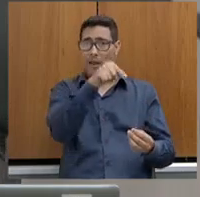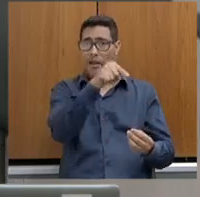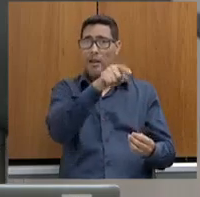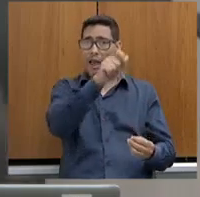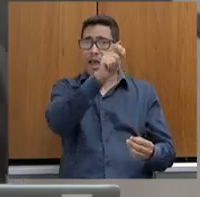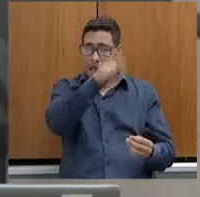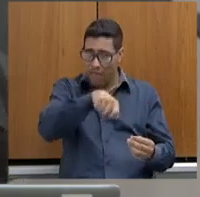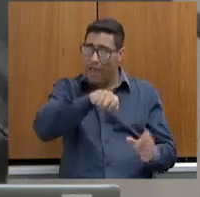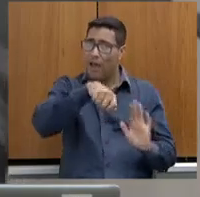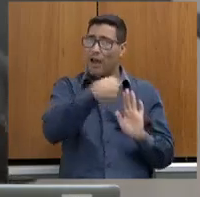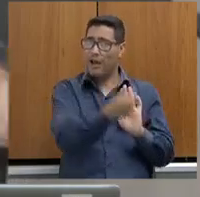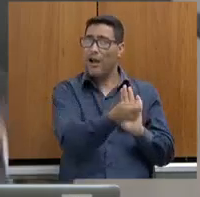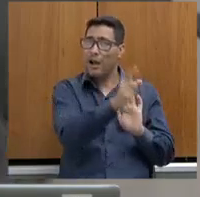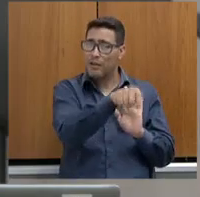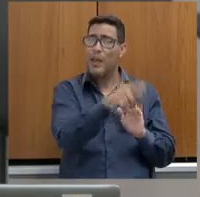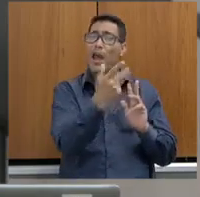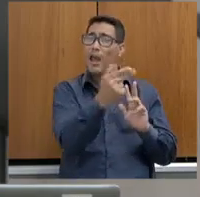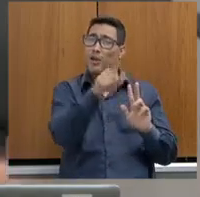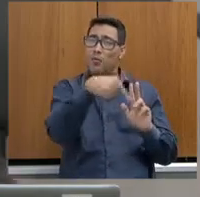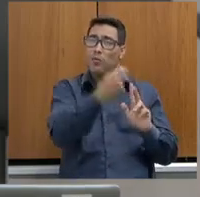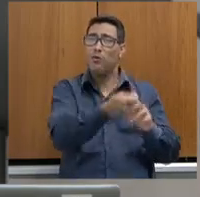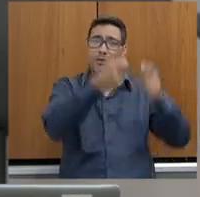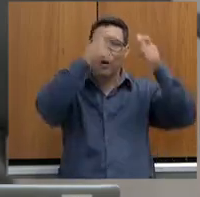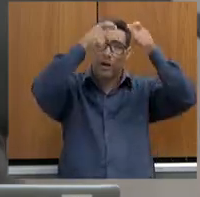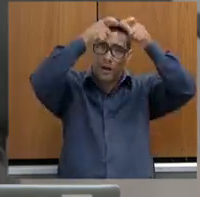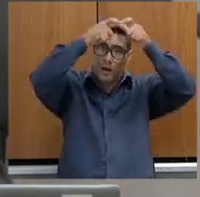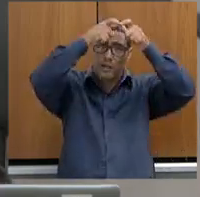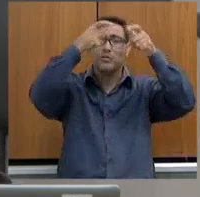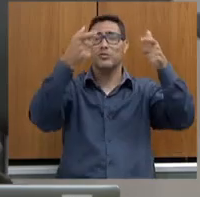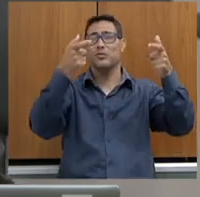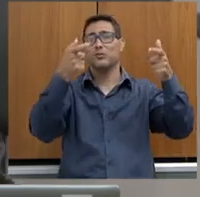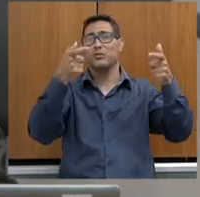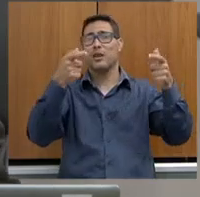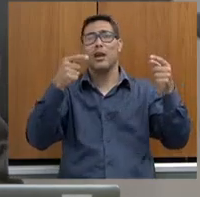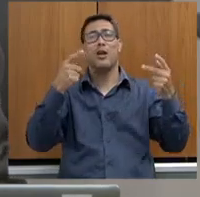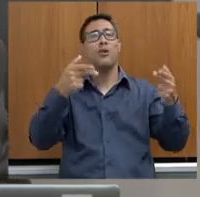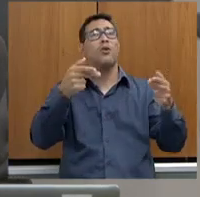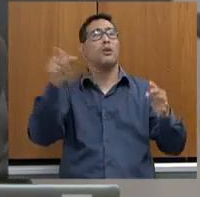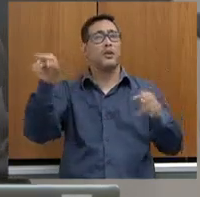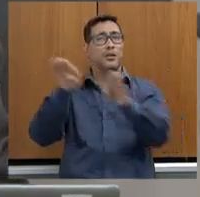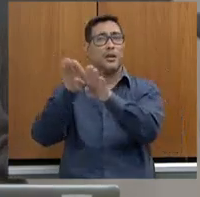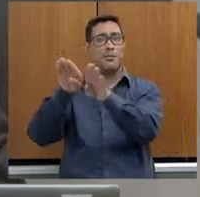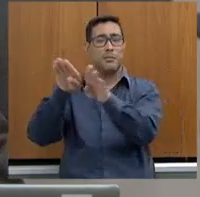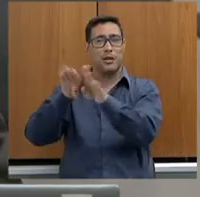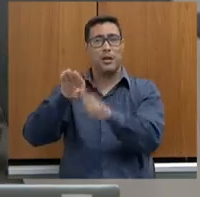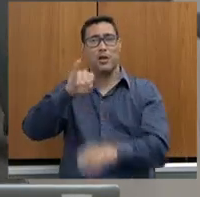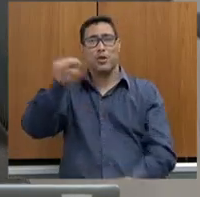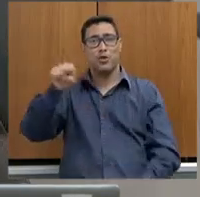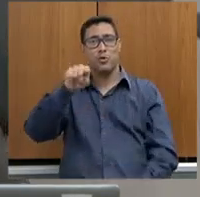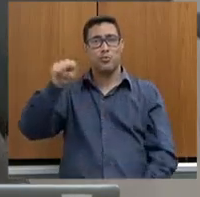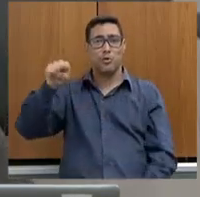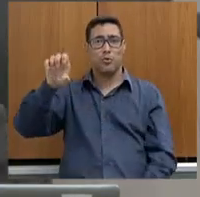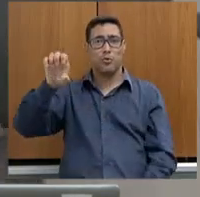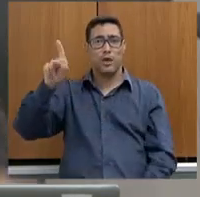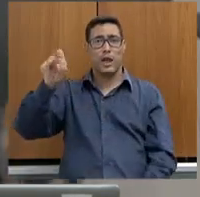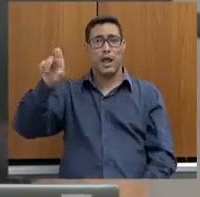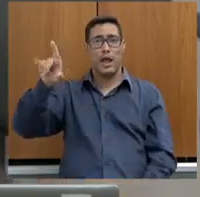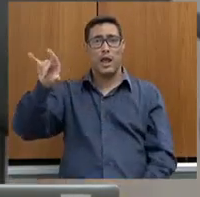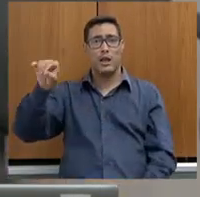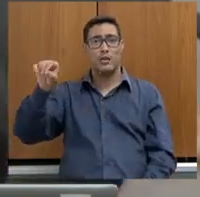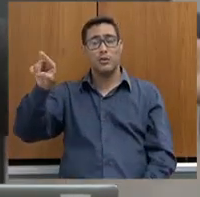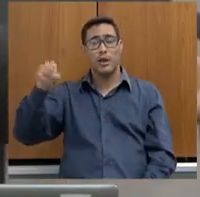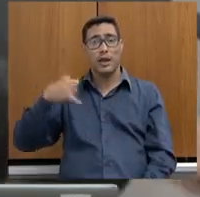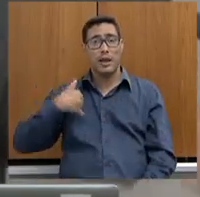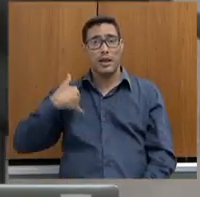trata desse jeito, como se fosse, se não cometesse. Olha o caso do garoto João Hélio, o senhor sabe desse caso do menino de